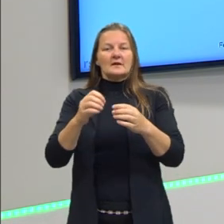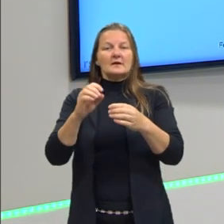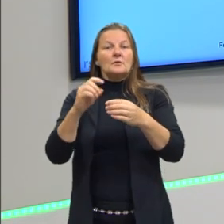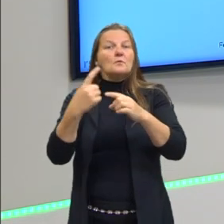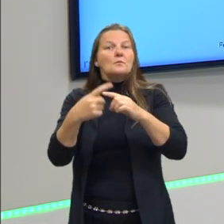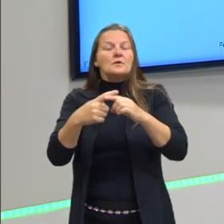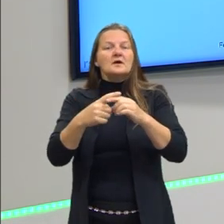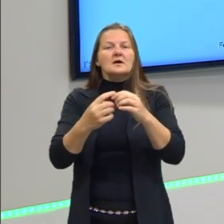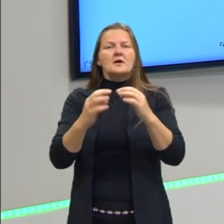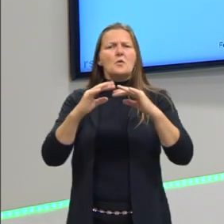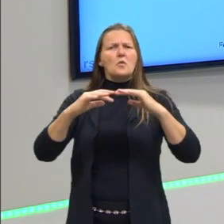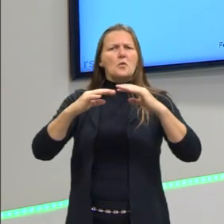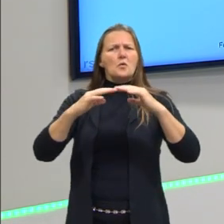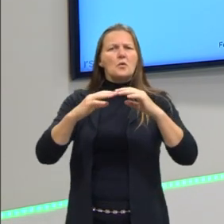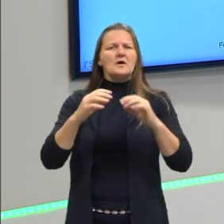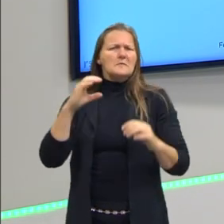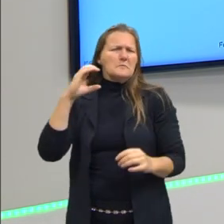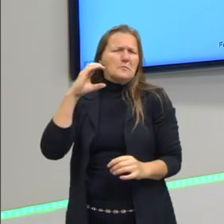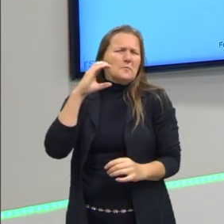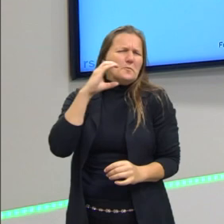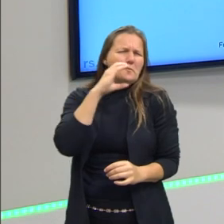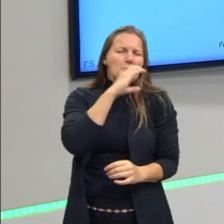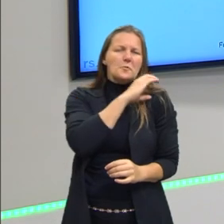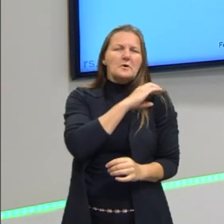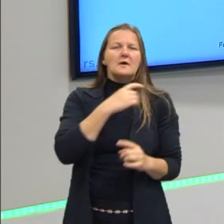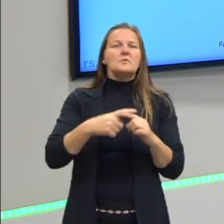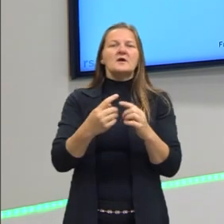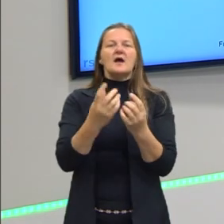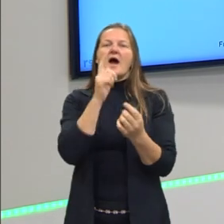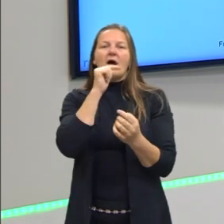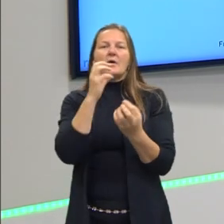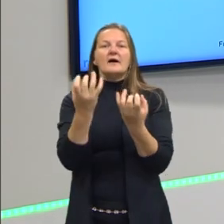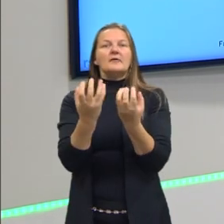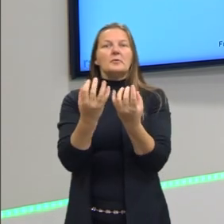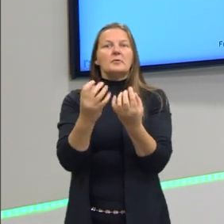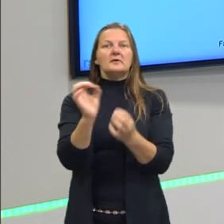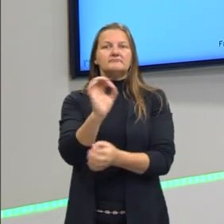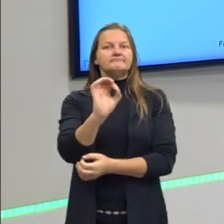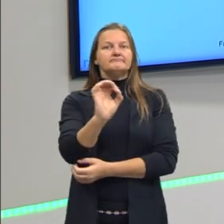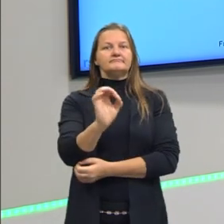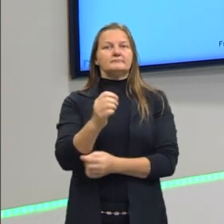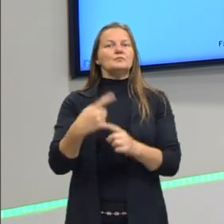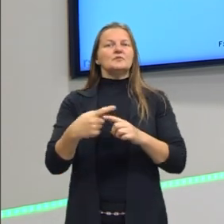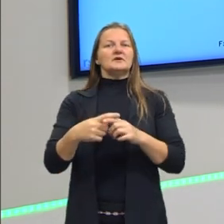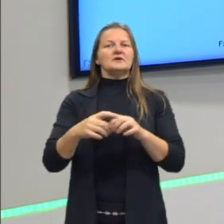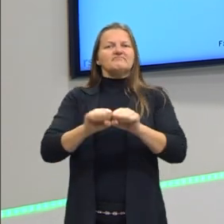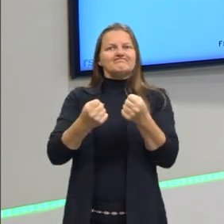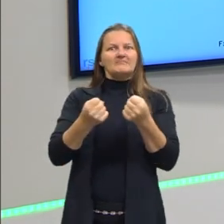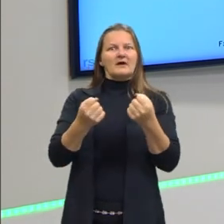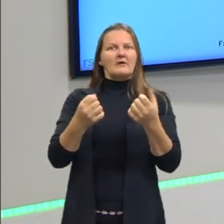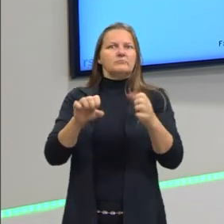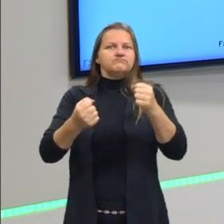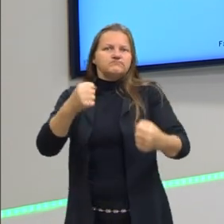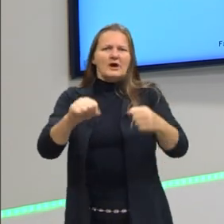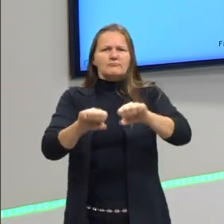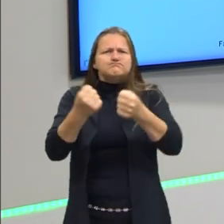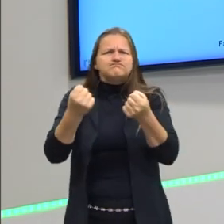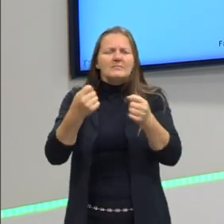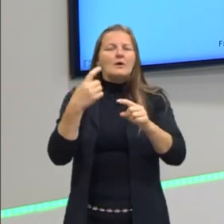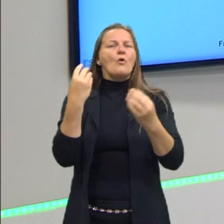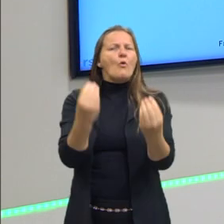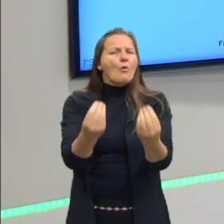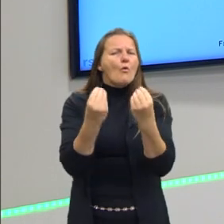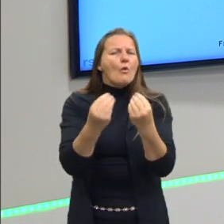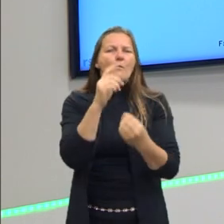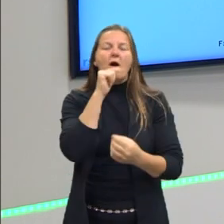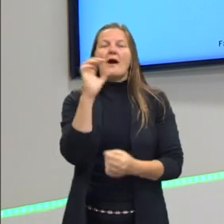o motor aquece bastante. Então, será que ela não ferveria? E quando ferve, será que não estragaria o carro? Então, como que aquela